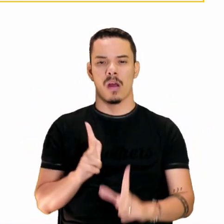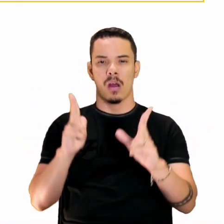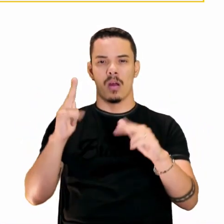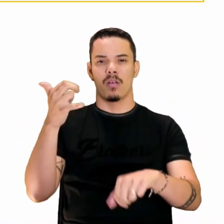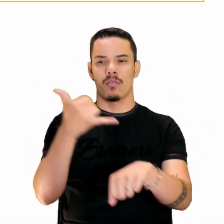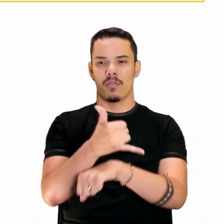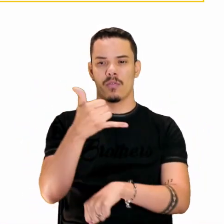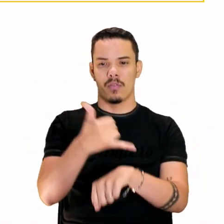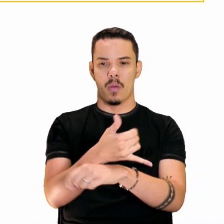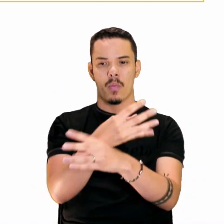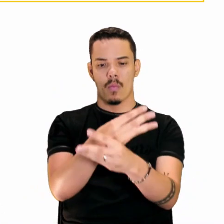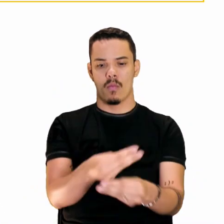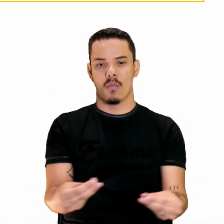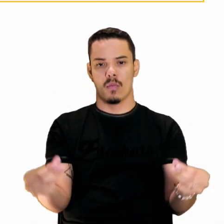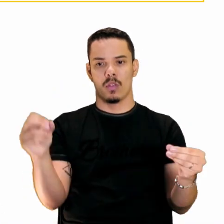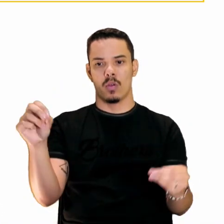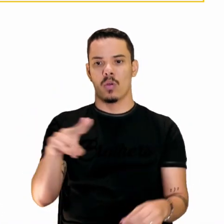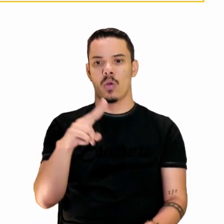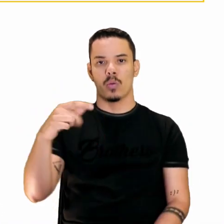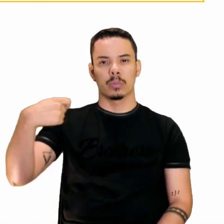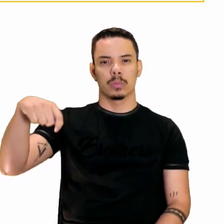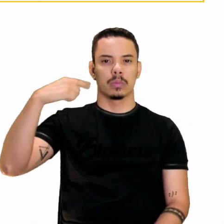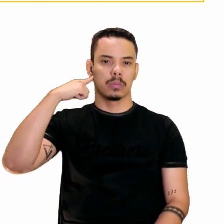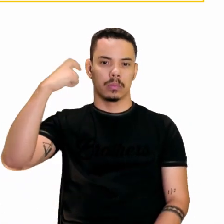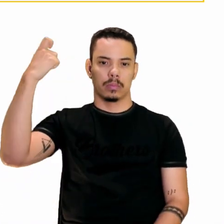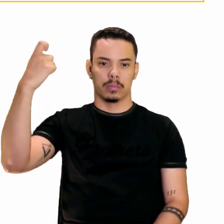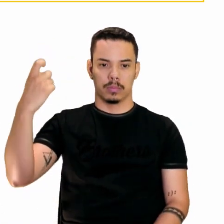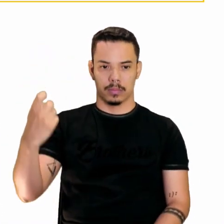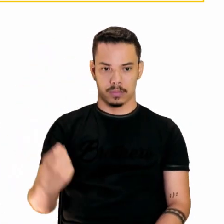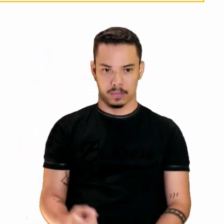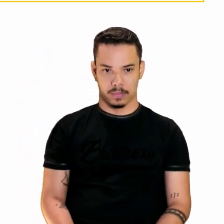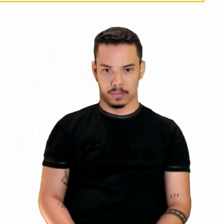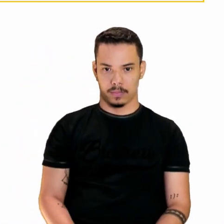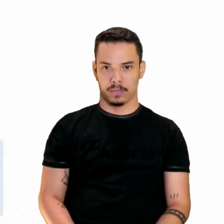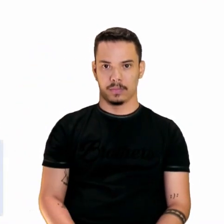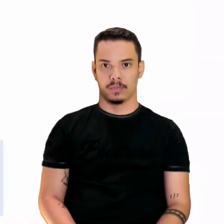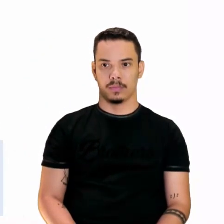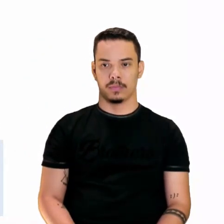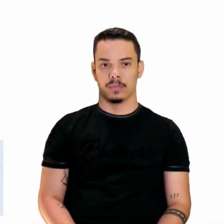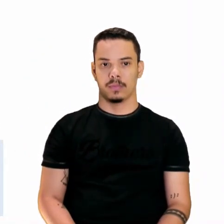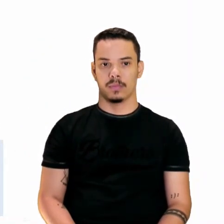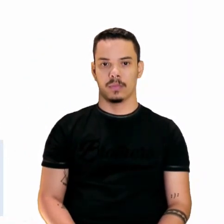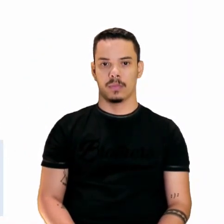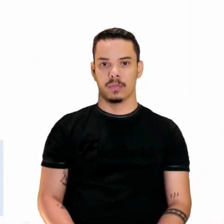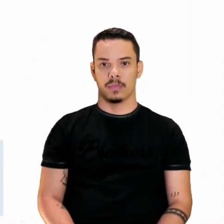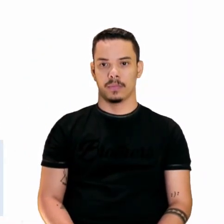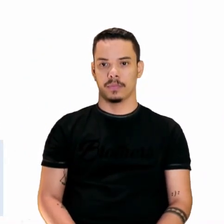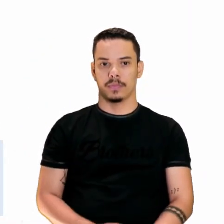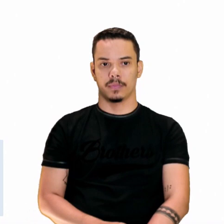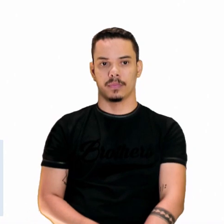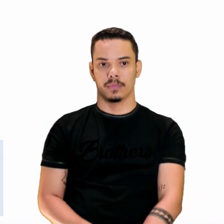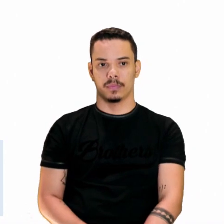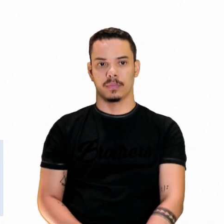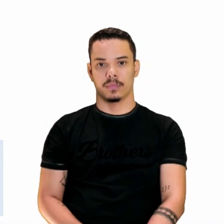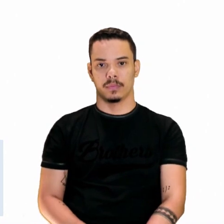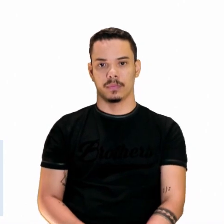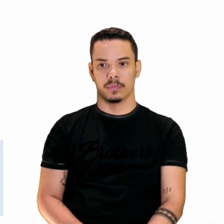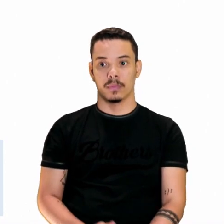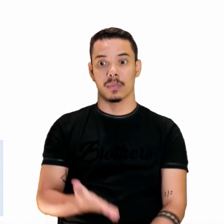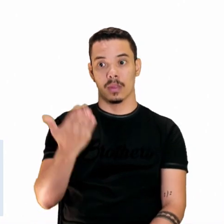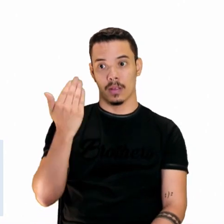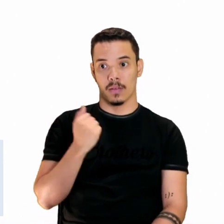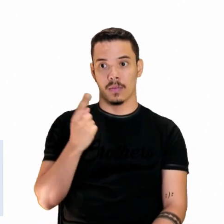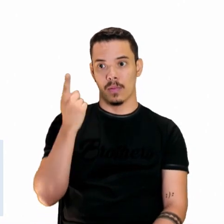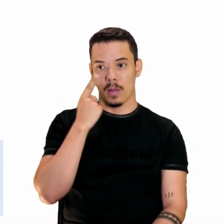que soa ou como sino que tinha. Beleza. Seguindo agora, atenção. Vamos